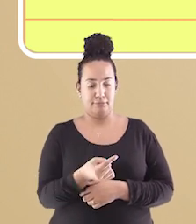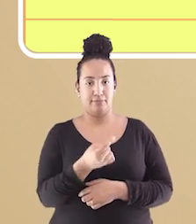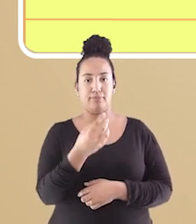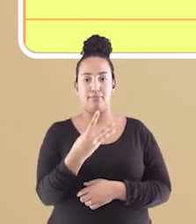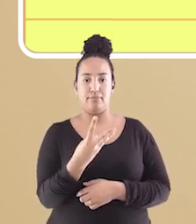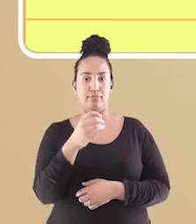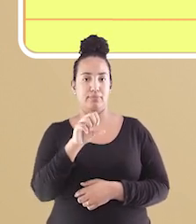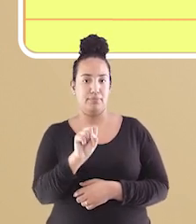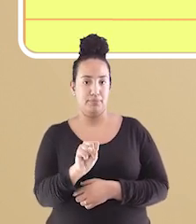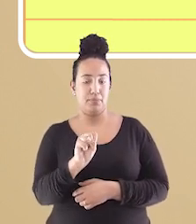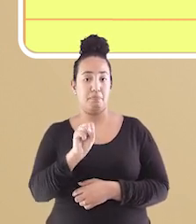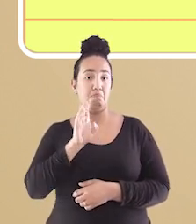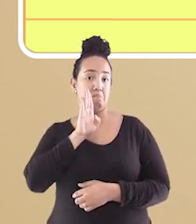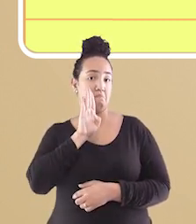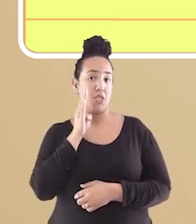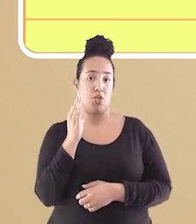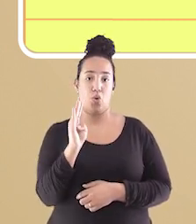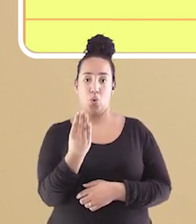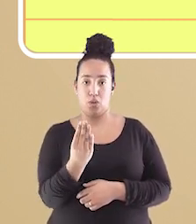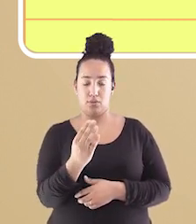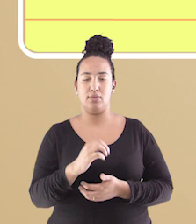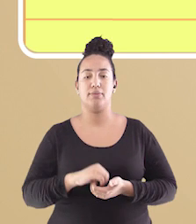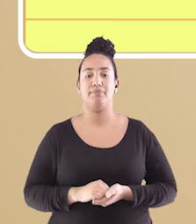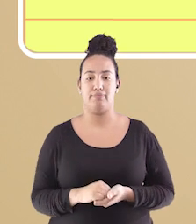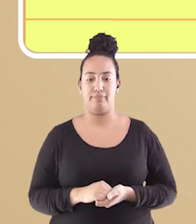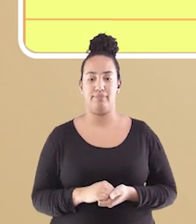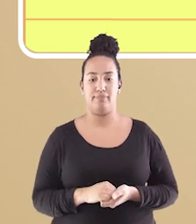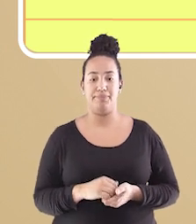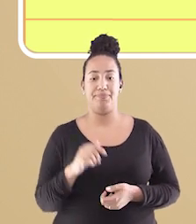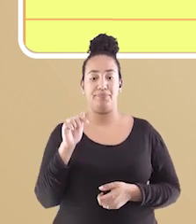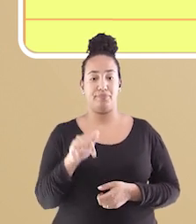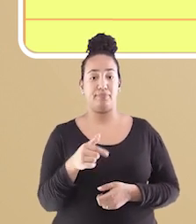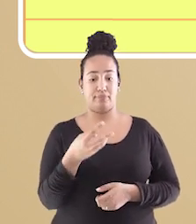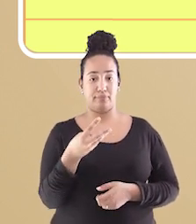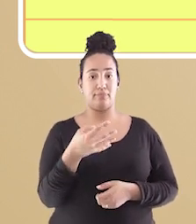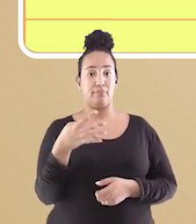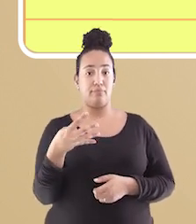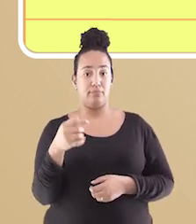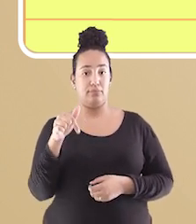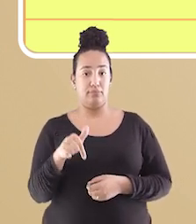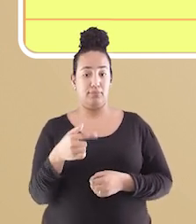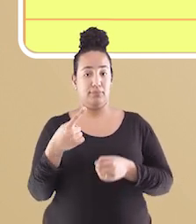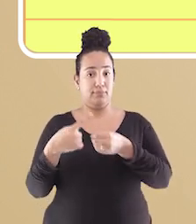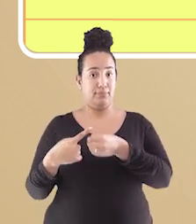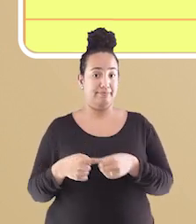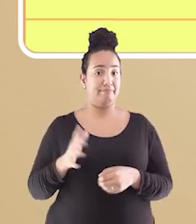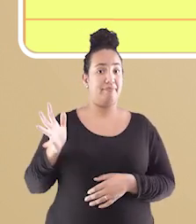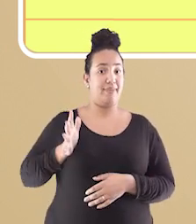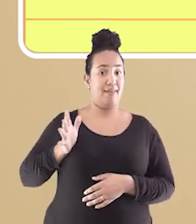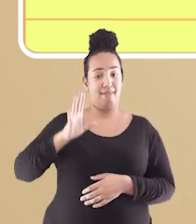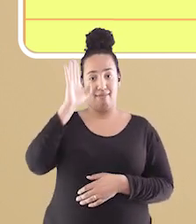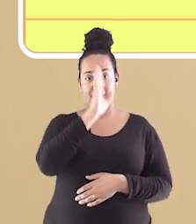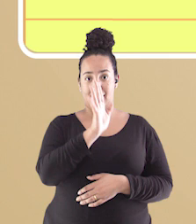,38 bilhões, figurando como a 34ª mais rica do